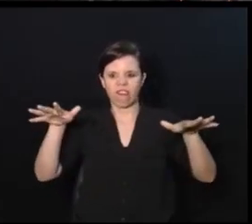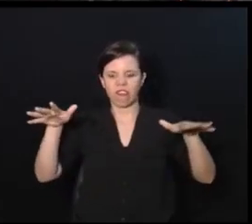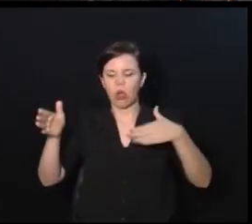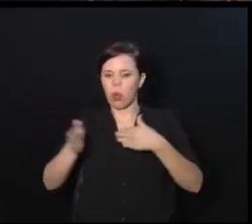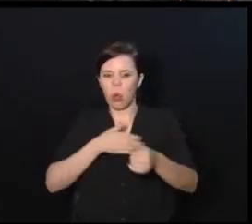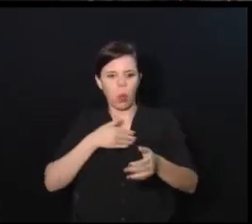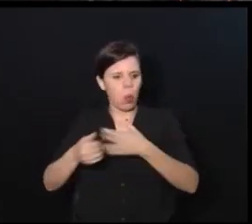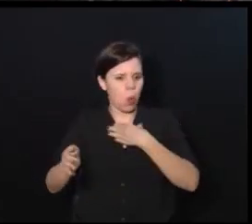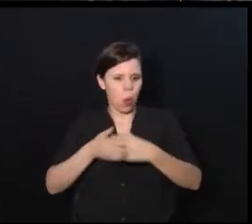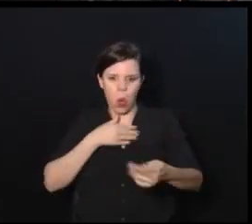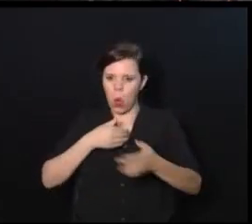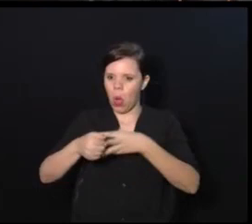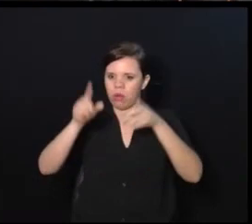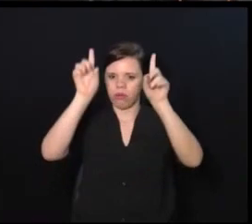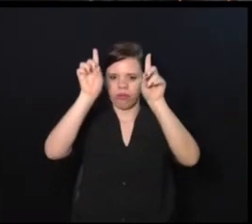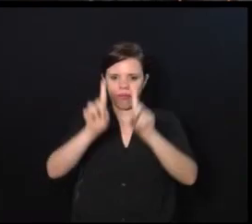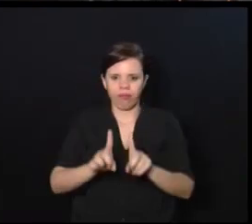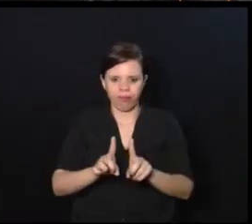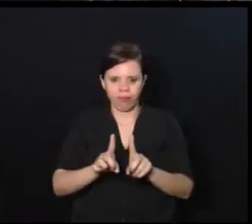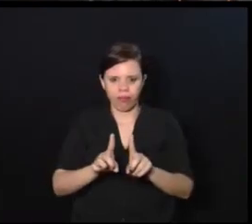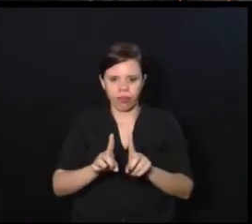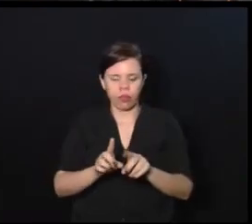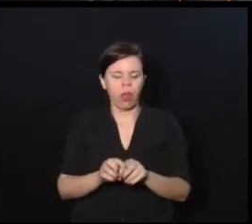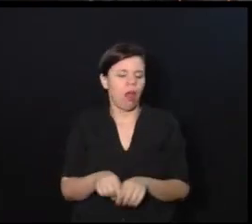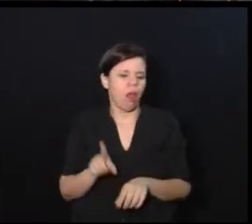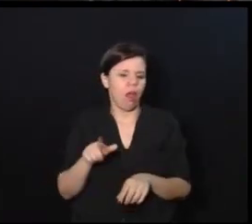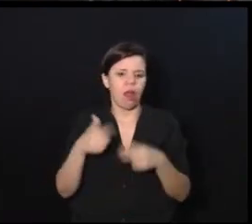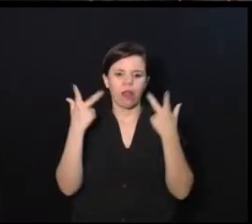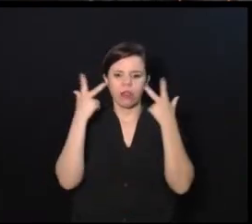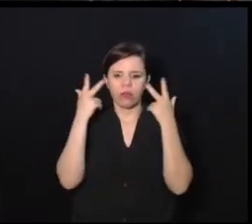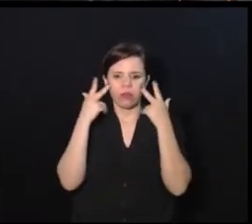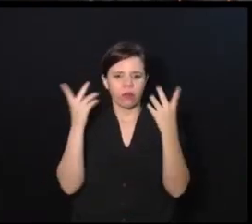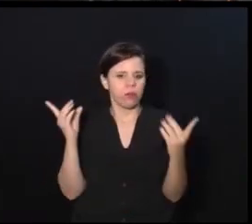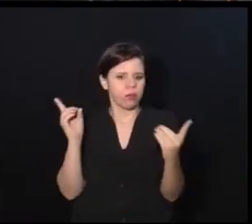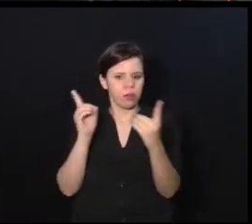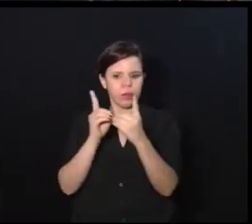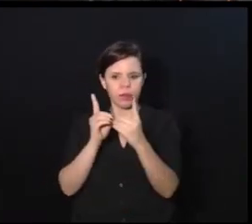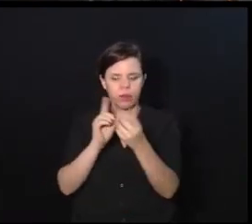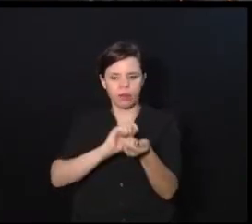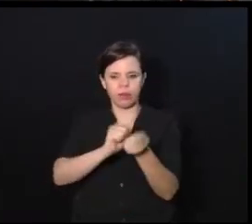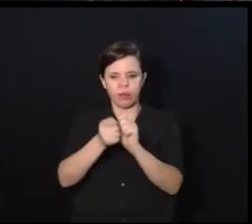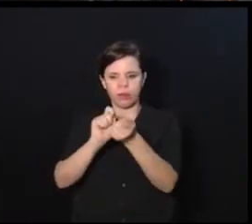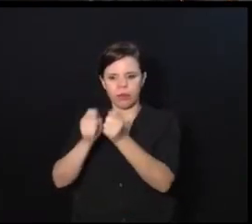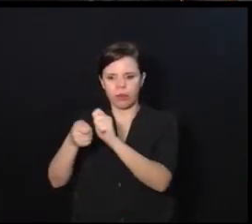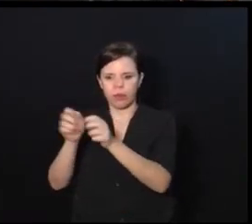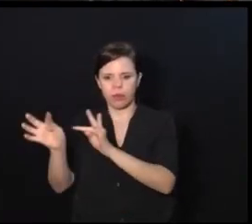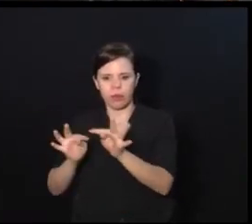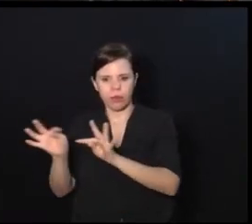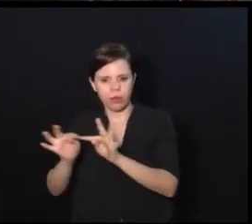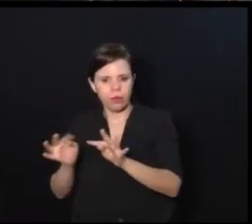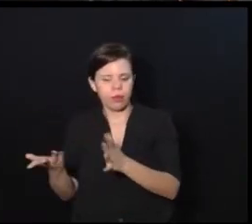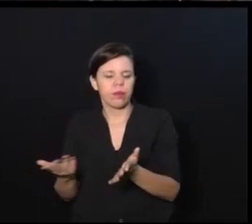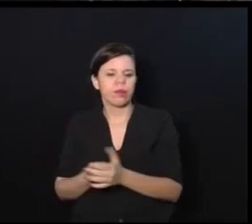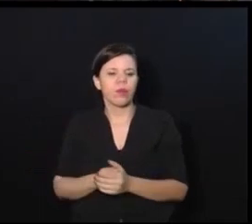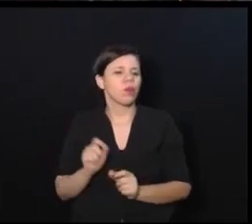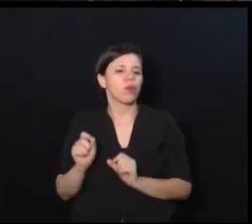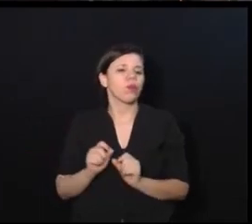deficiência. é muito comum no atendimento de reabilitação, por exemplo,